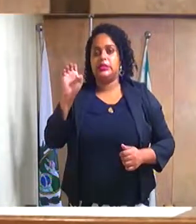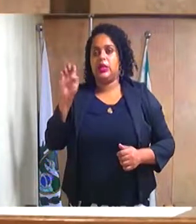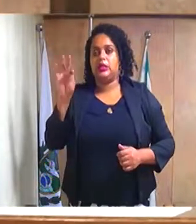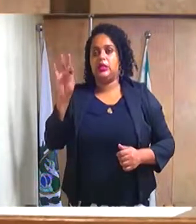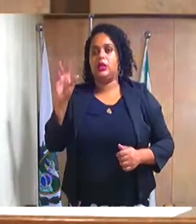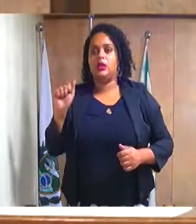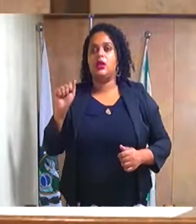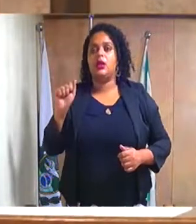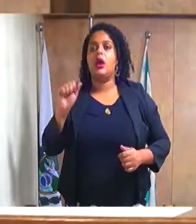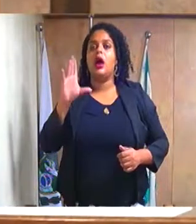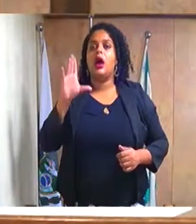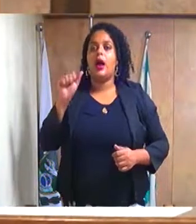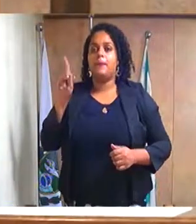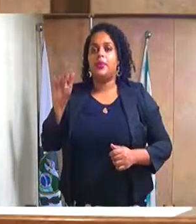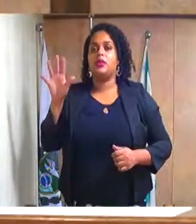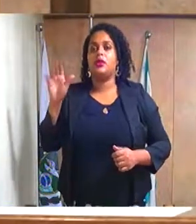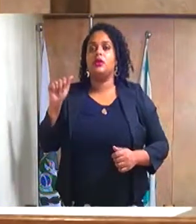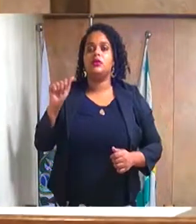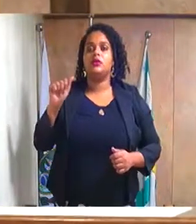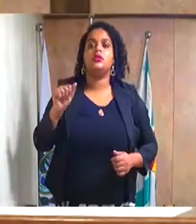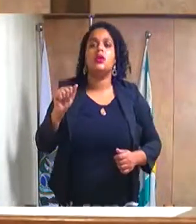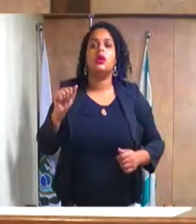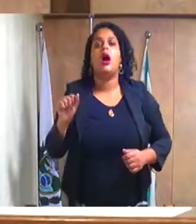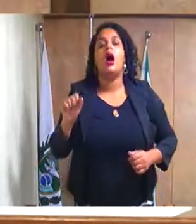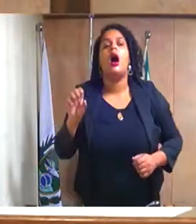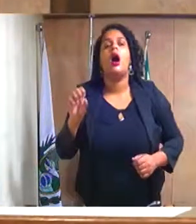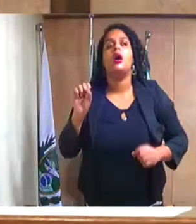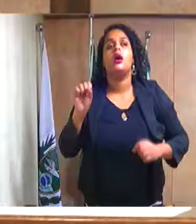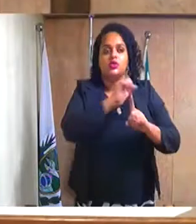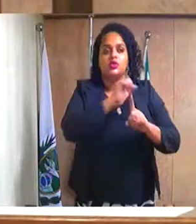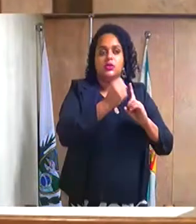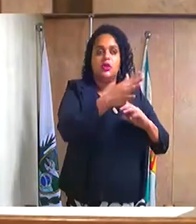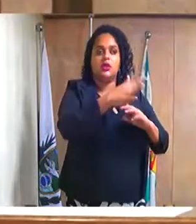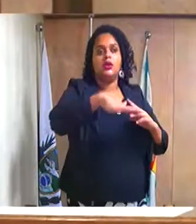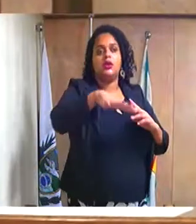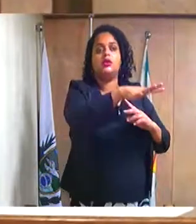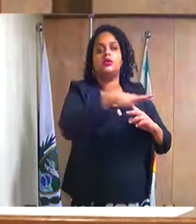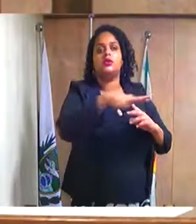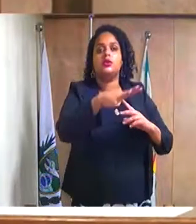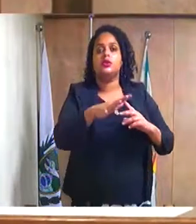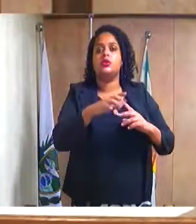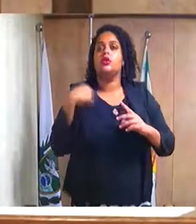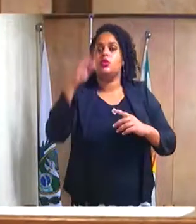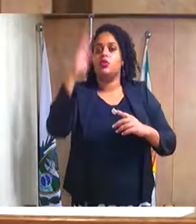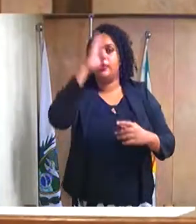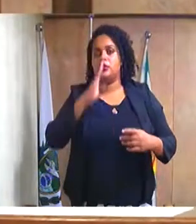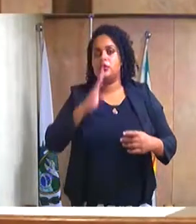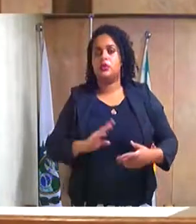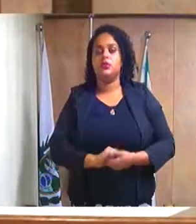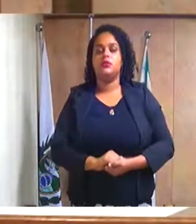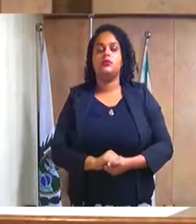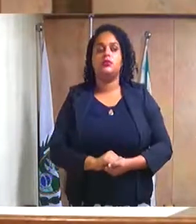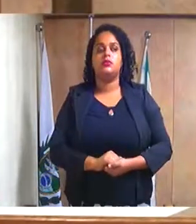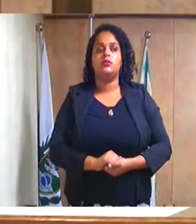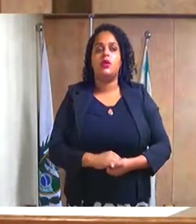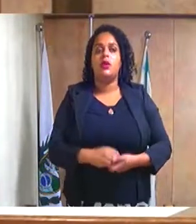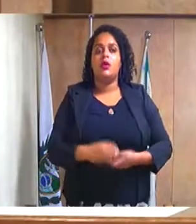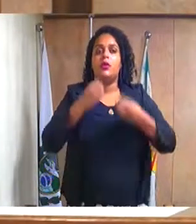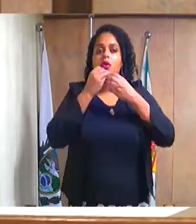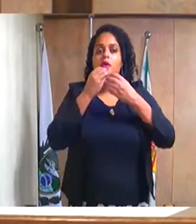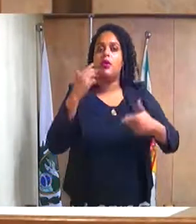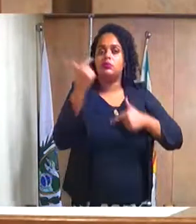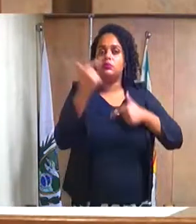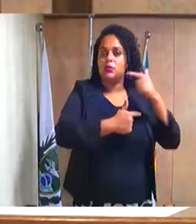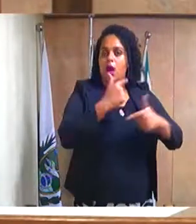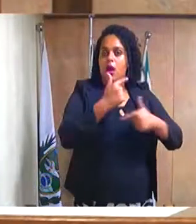capelã e membro da Associação Juiz de Paz e Capelania Eclesiástica do Brasil, pelo essencial trabalho